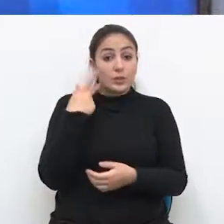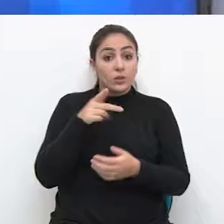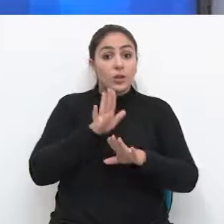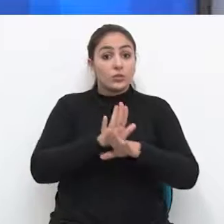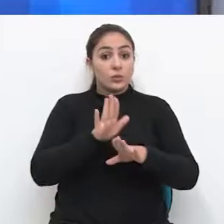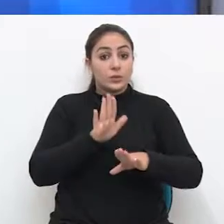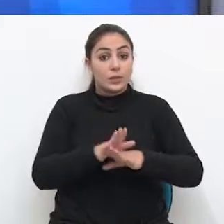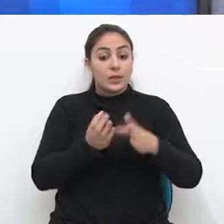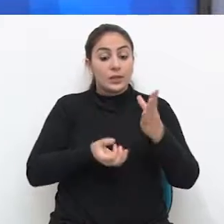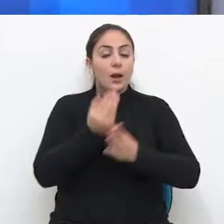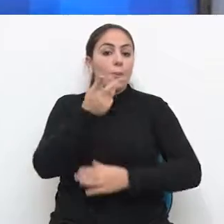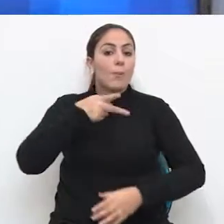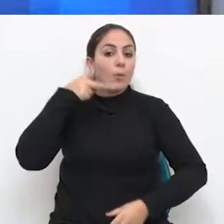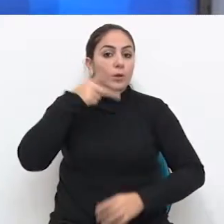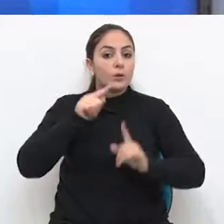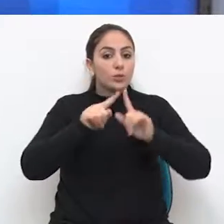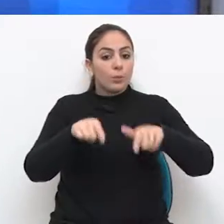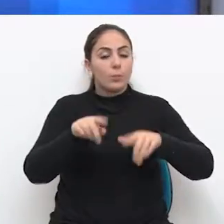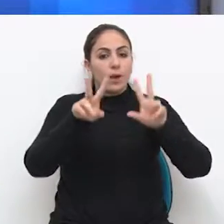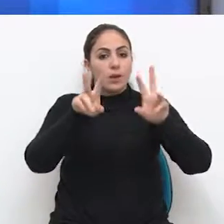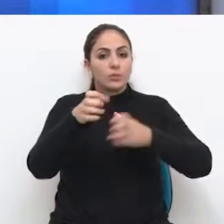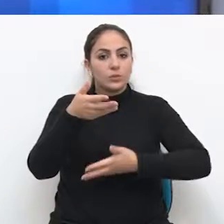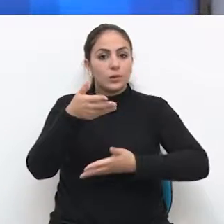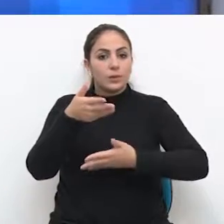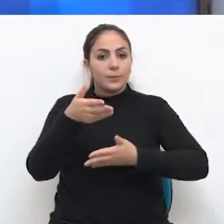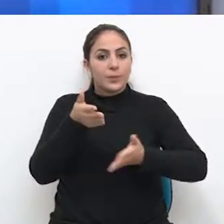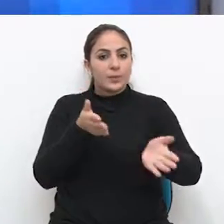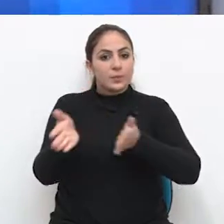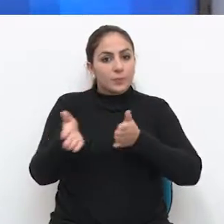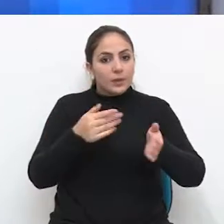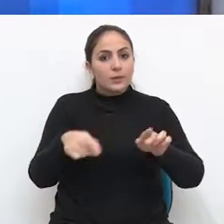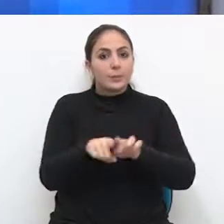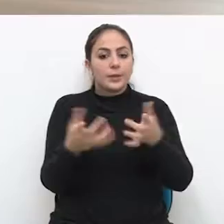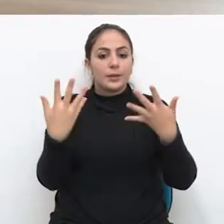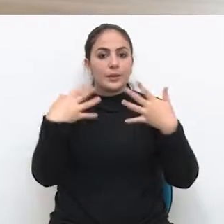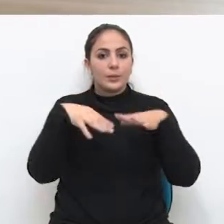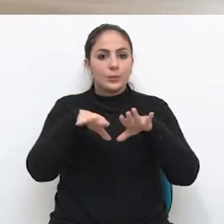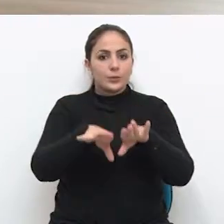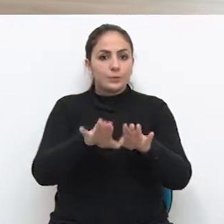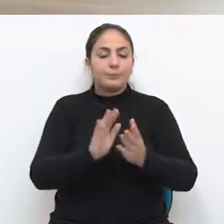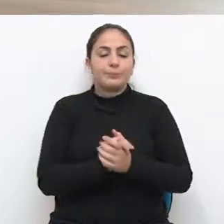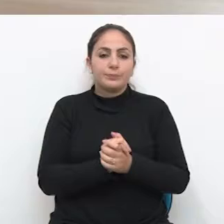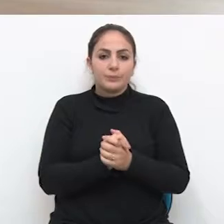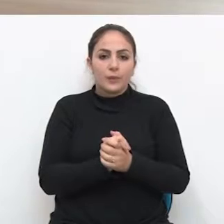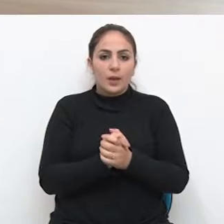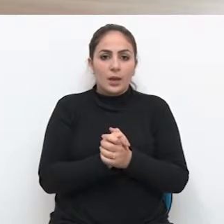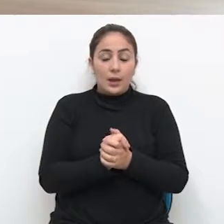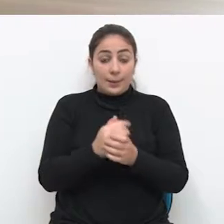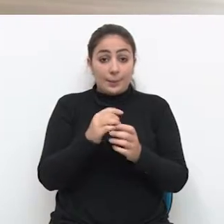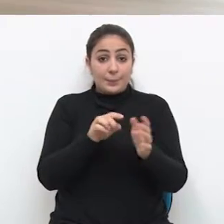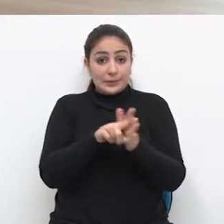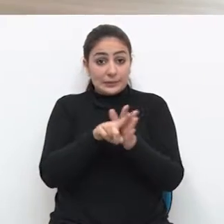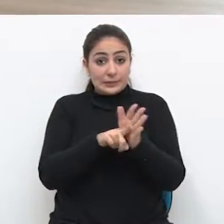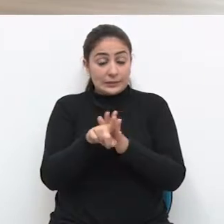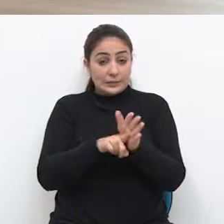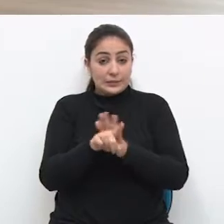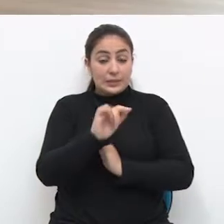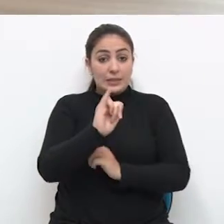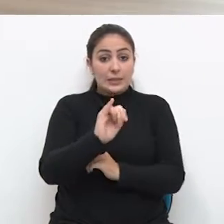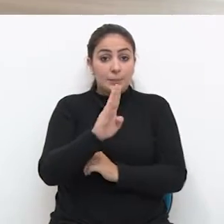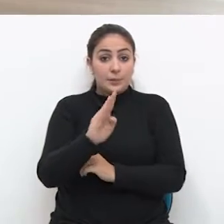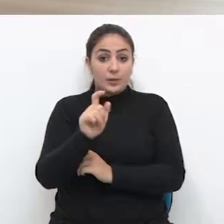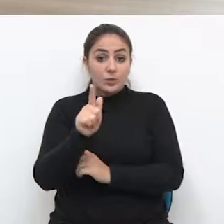ajudar a construir políticas públicas de acessibilidade e inclusão. Segundo estimativas do IBGE,